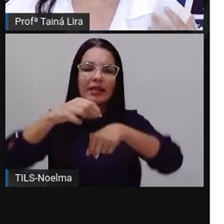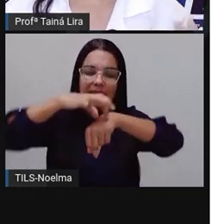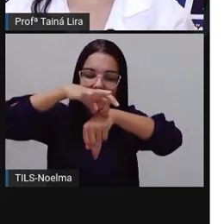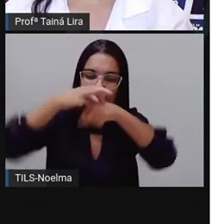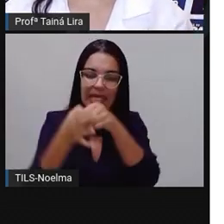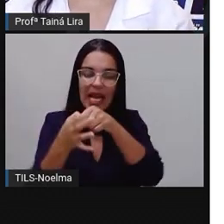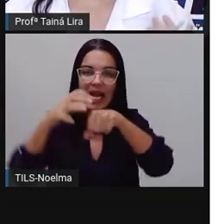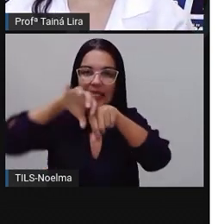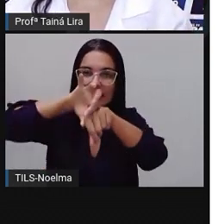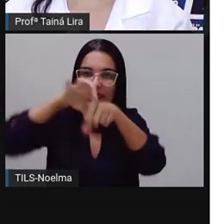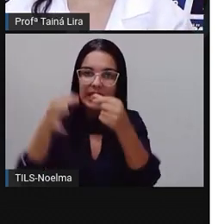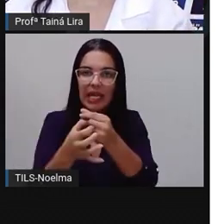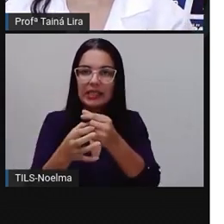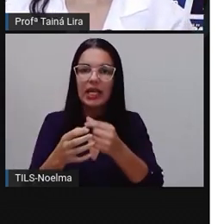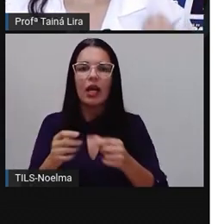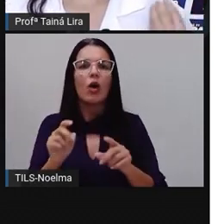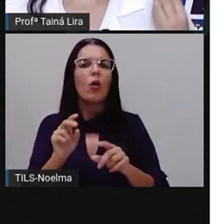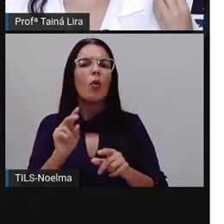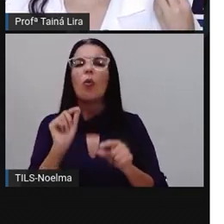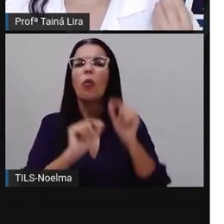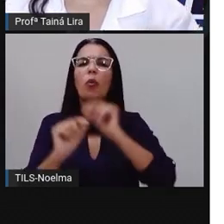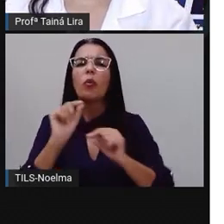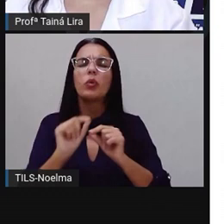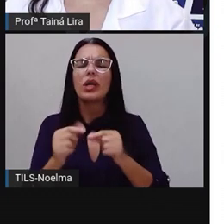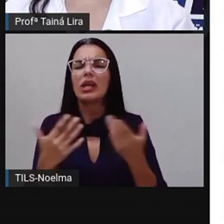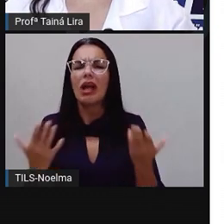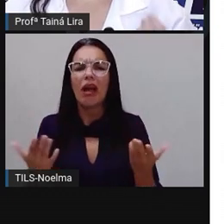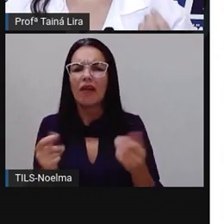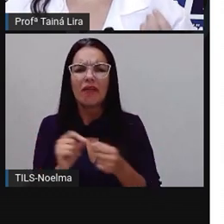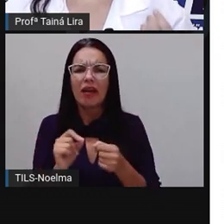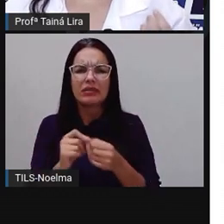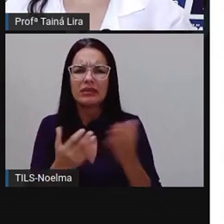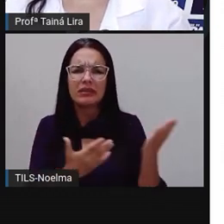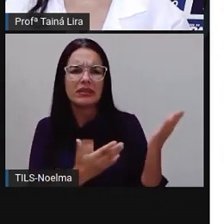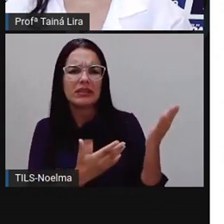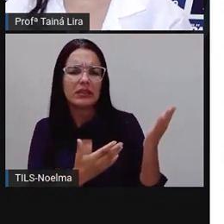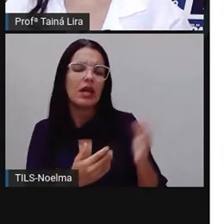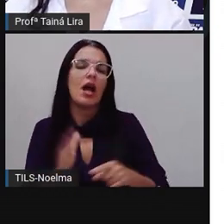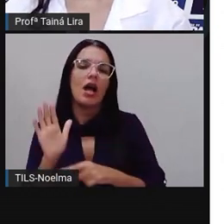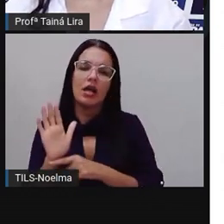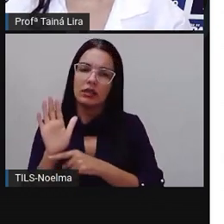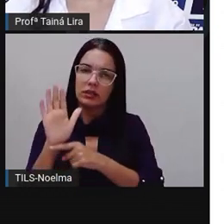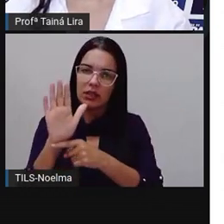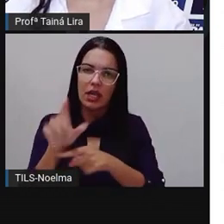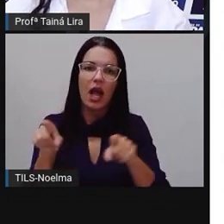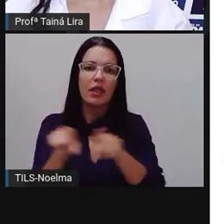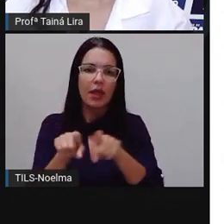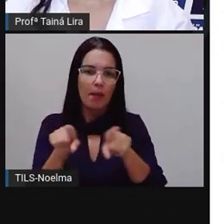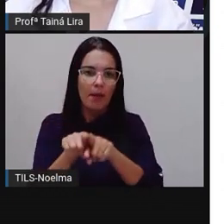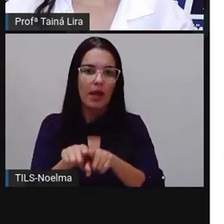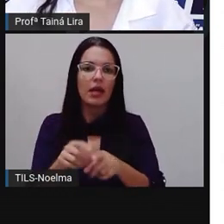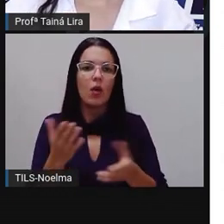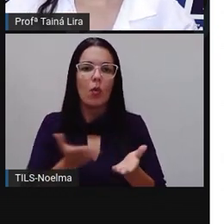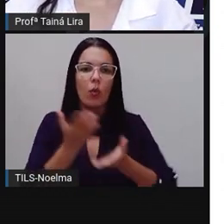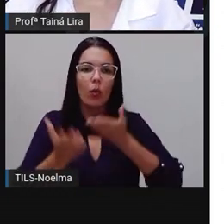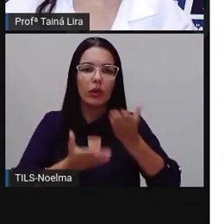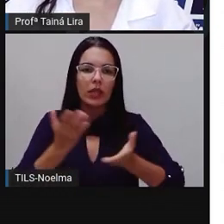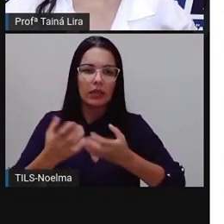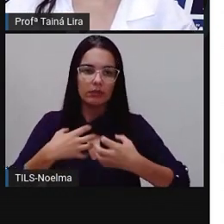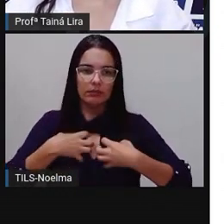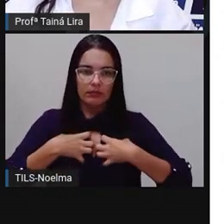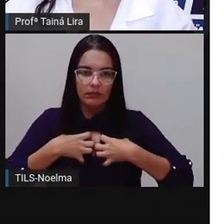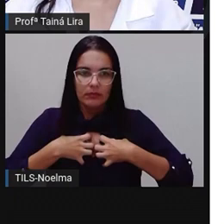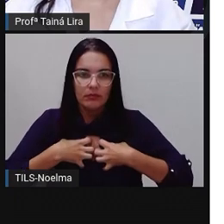umburana vai servir para quê? Ela auxilia no tratamento da asma, auxilia aí nas